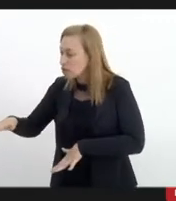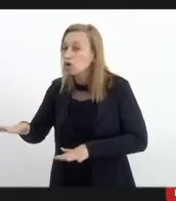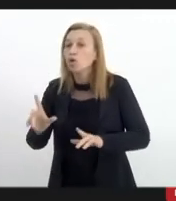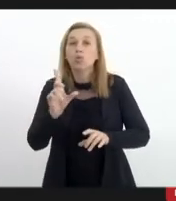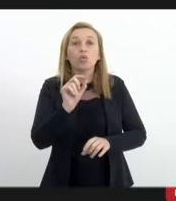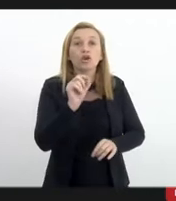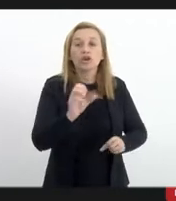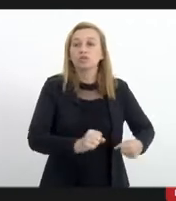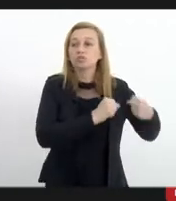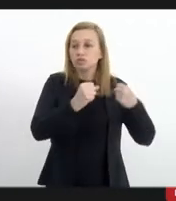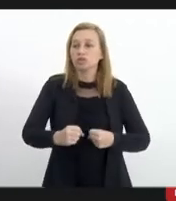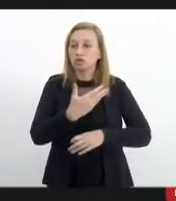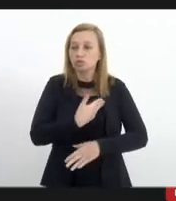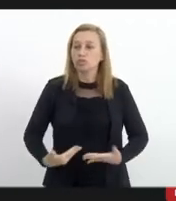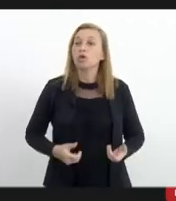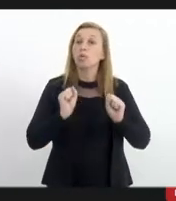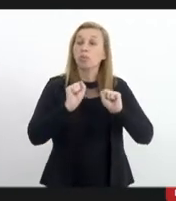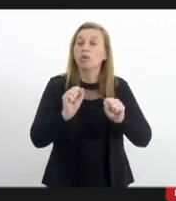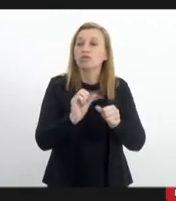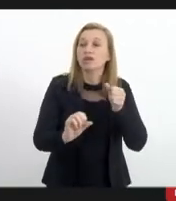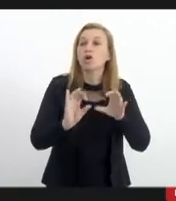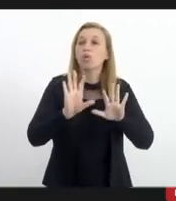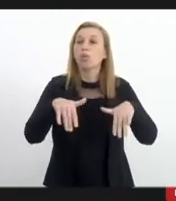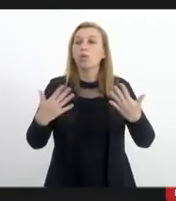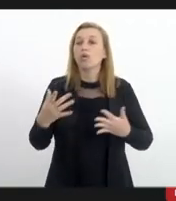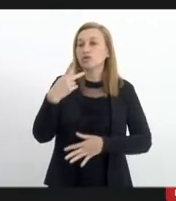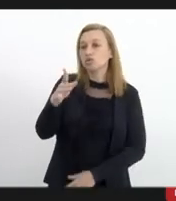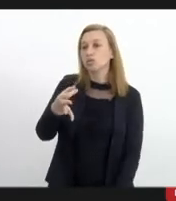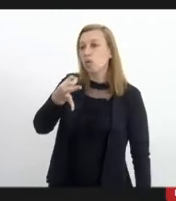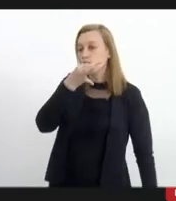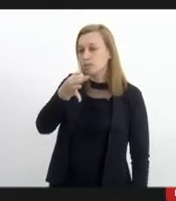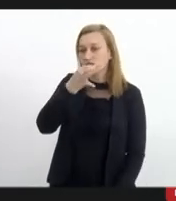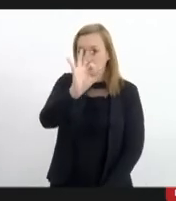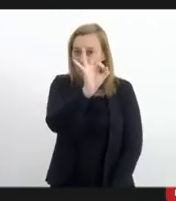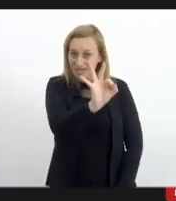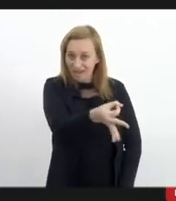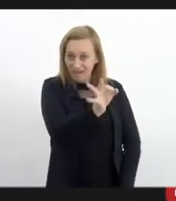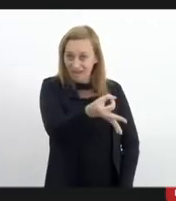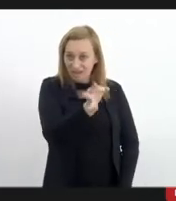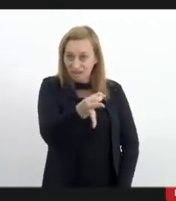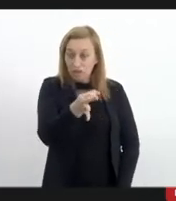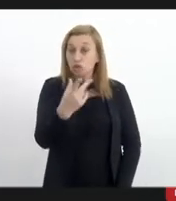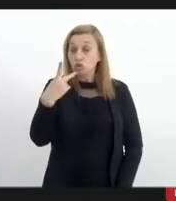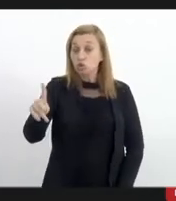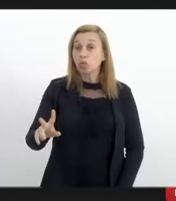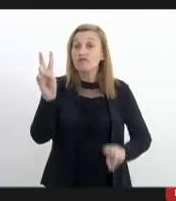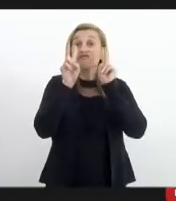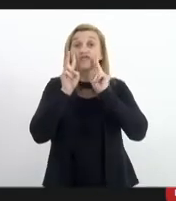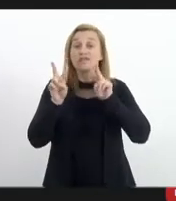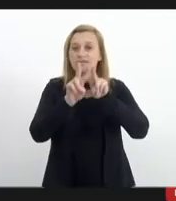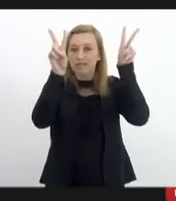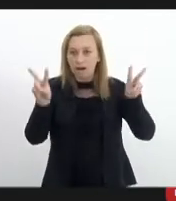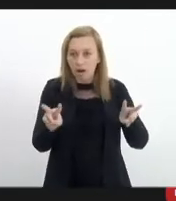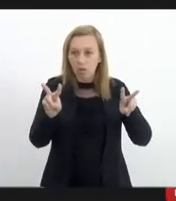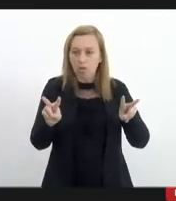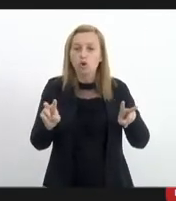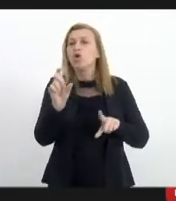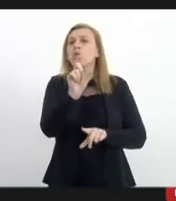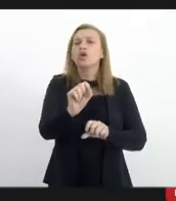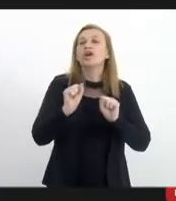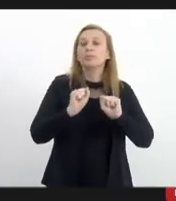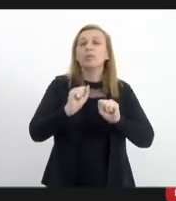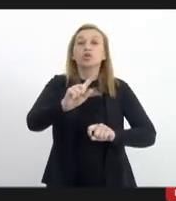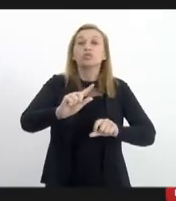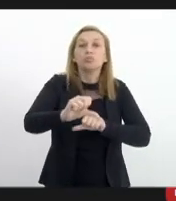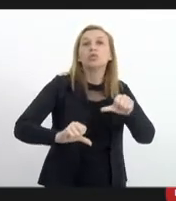relação a isso qual a sua opinião concreta né do seu ponto de vista o que que pode ser